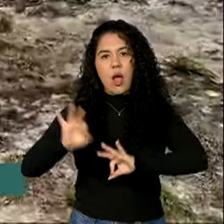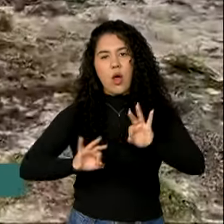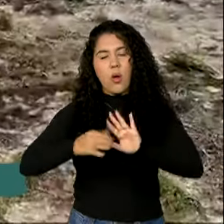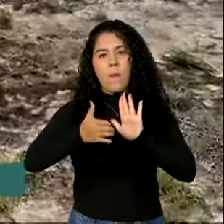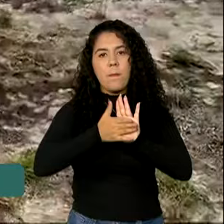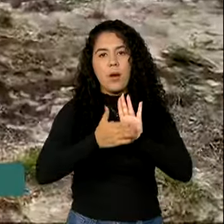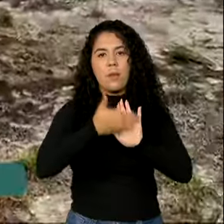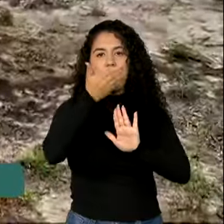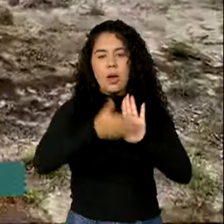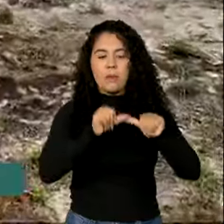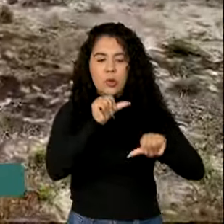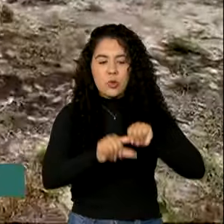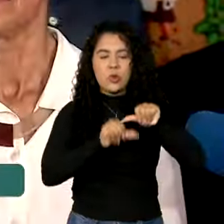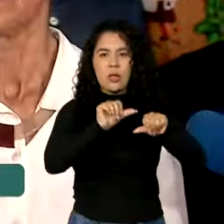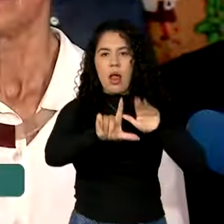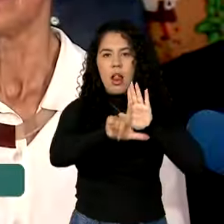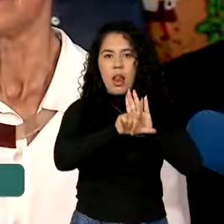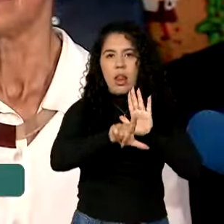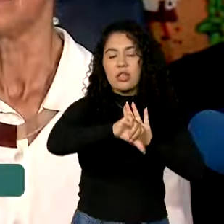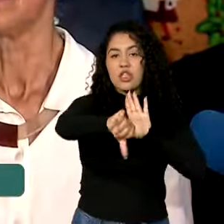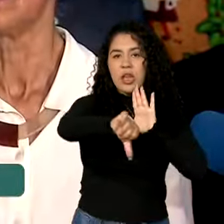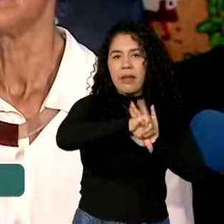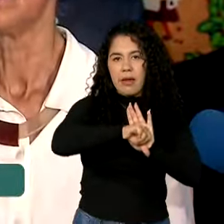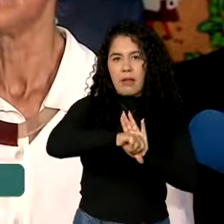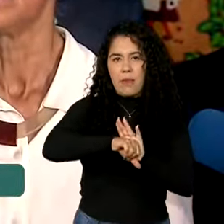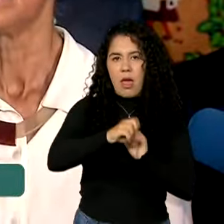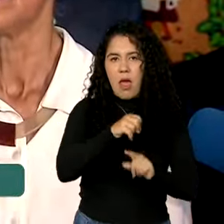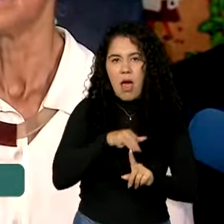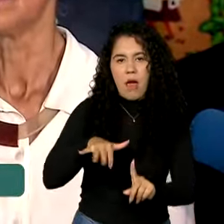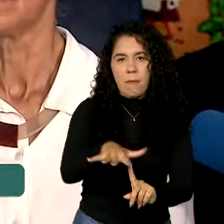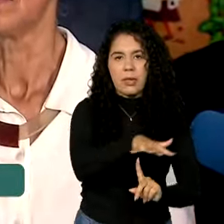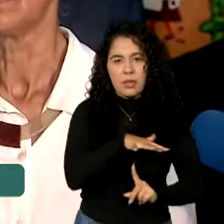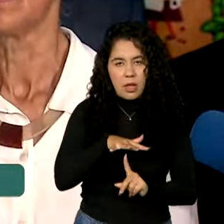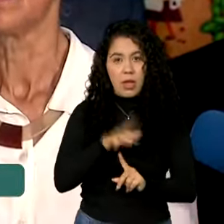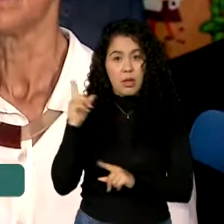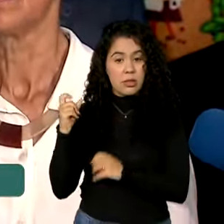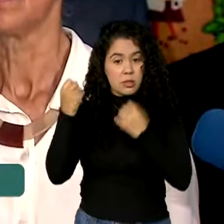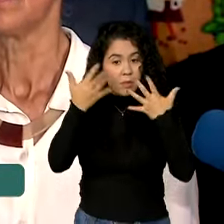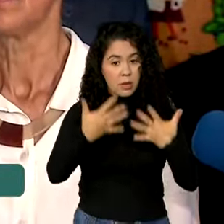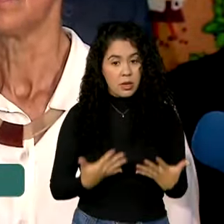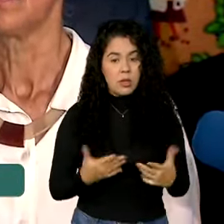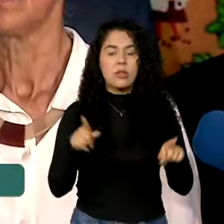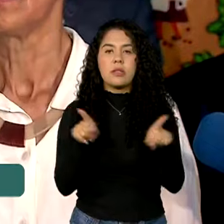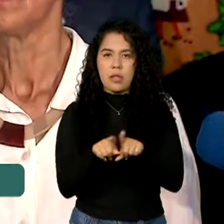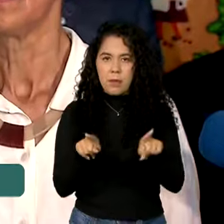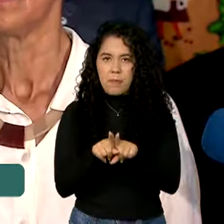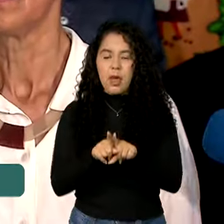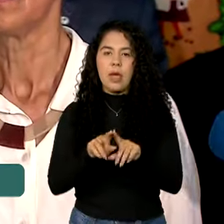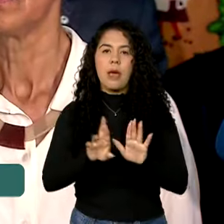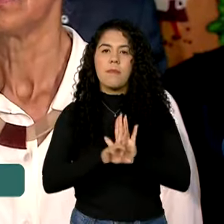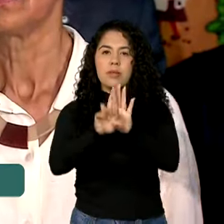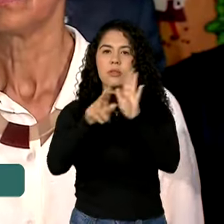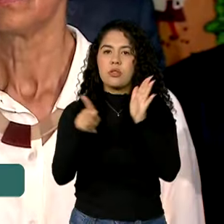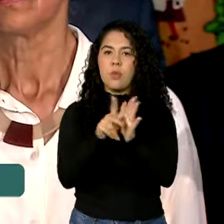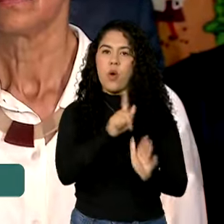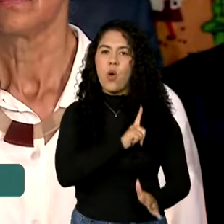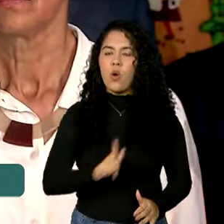legislação de crimes ambientais. E também o uso de tecnologia. Foi citado pelos governadores,